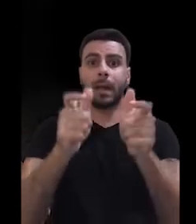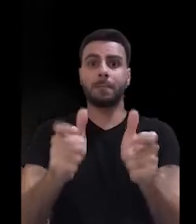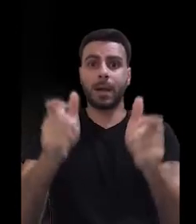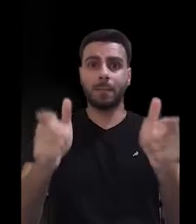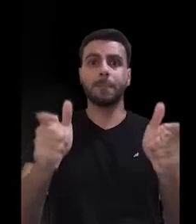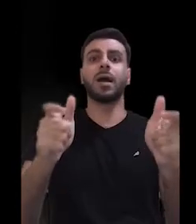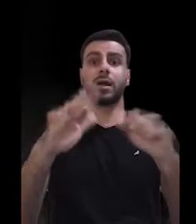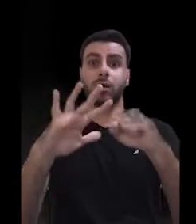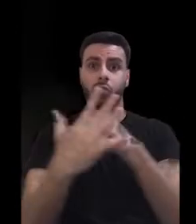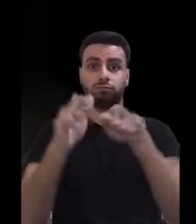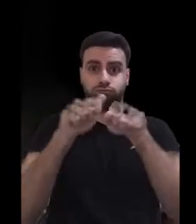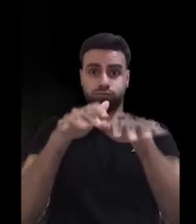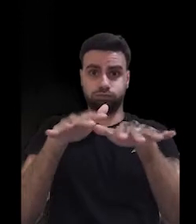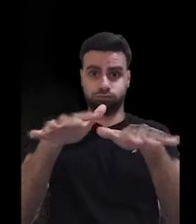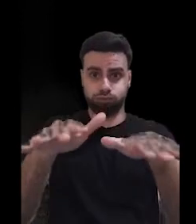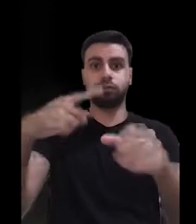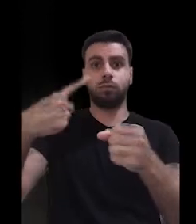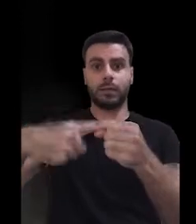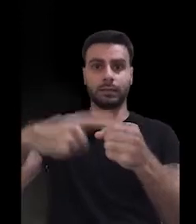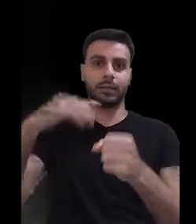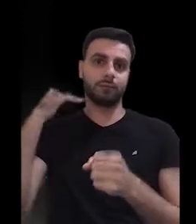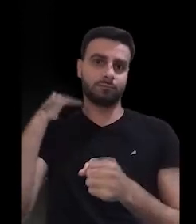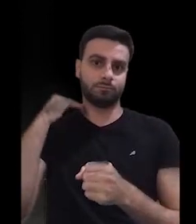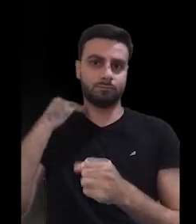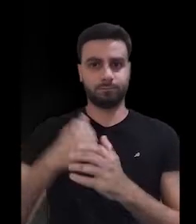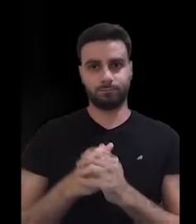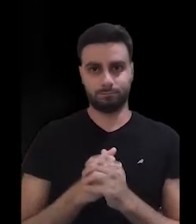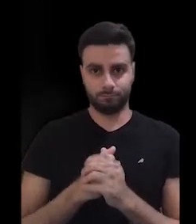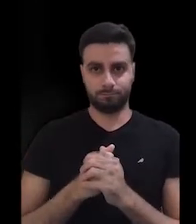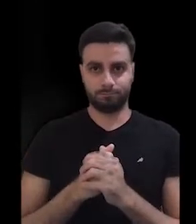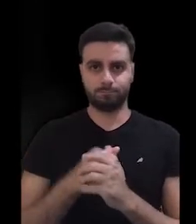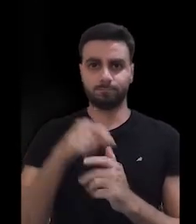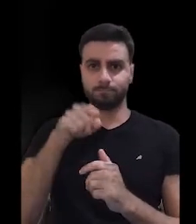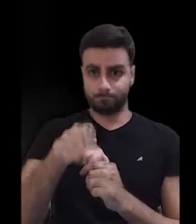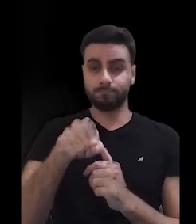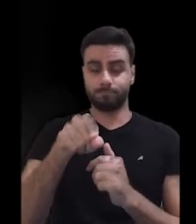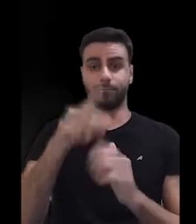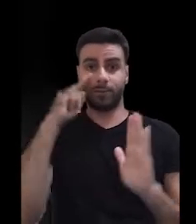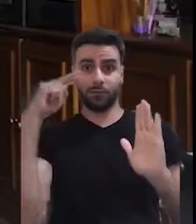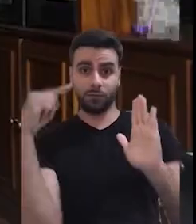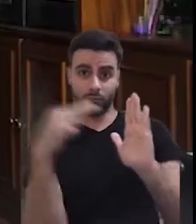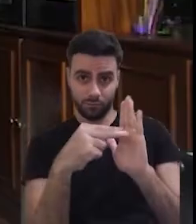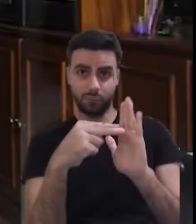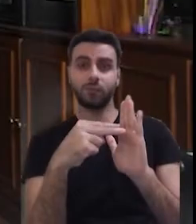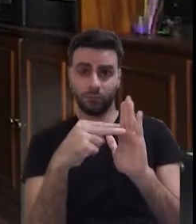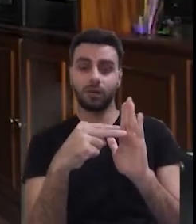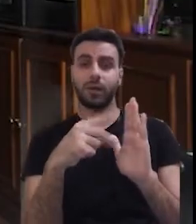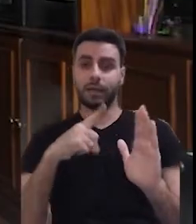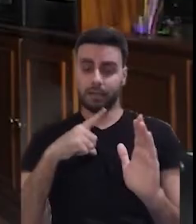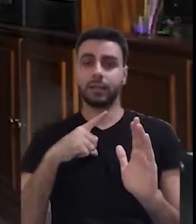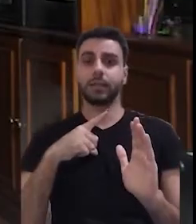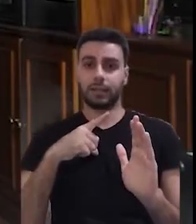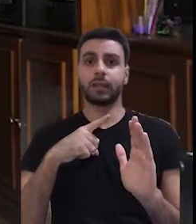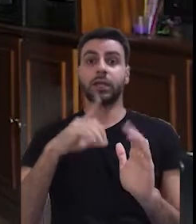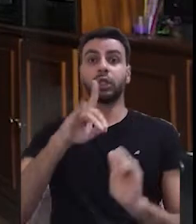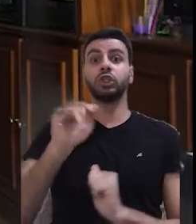e a permanência do crescimento da curva de casos do novo coronavírus no município. De acordo com o documento, a previsão de